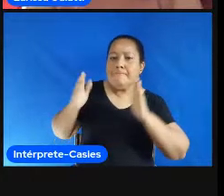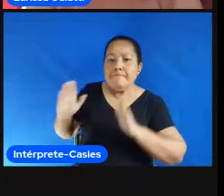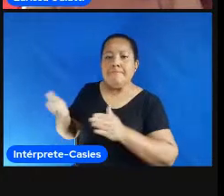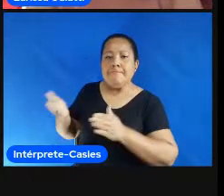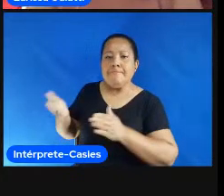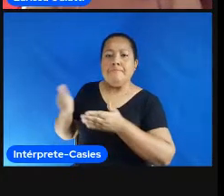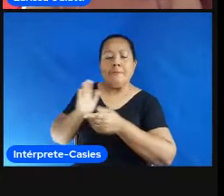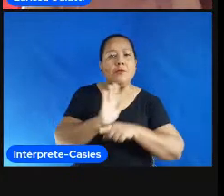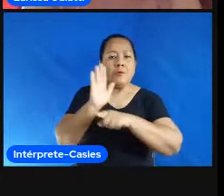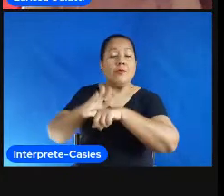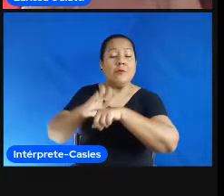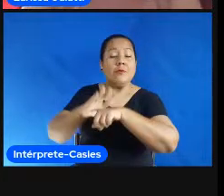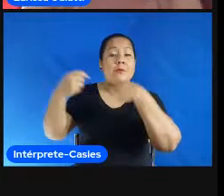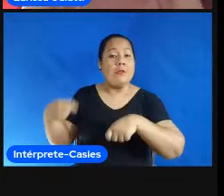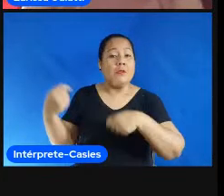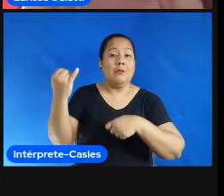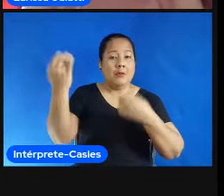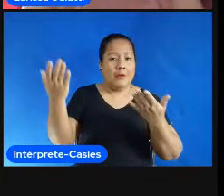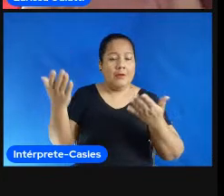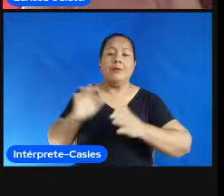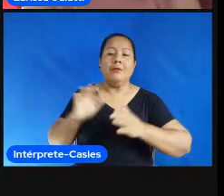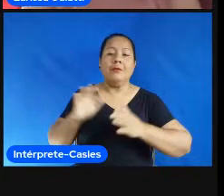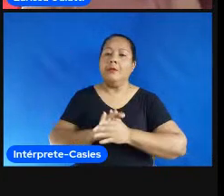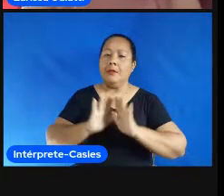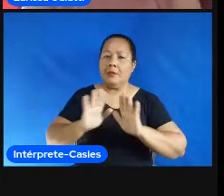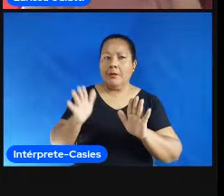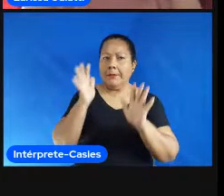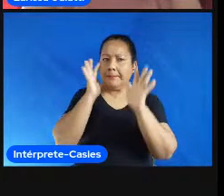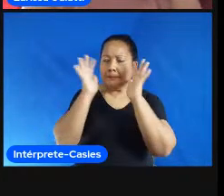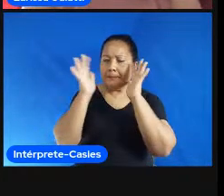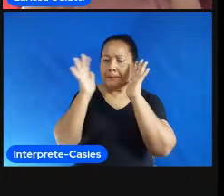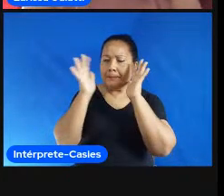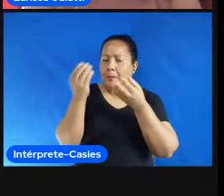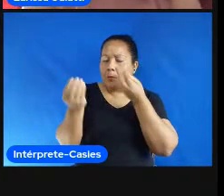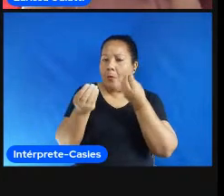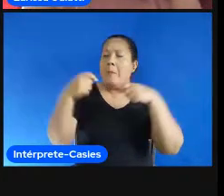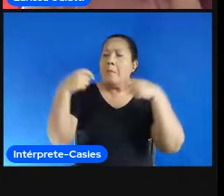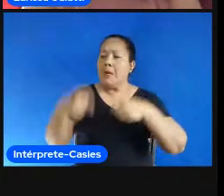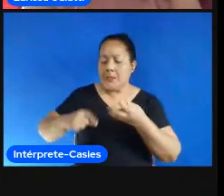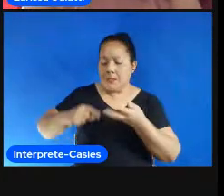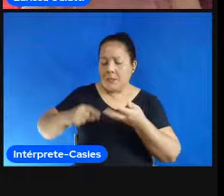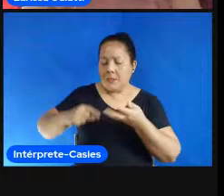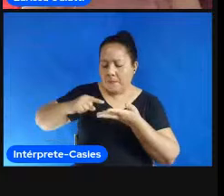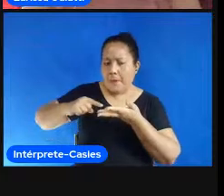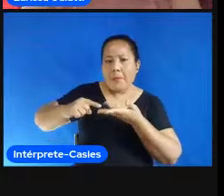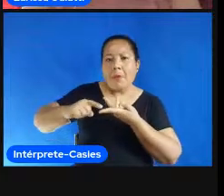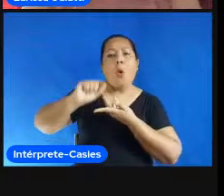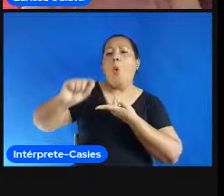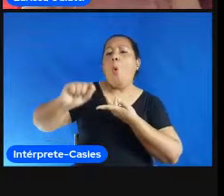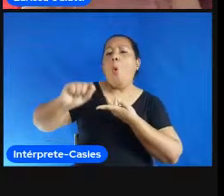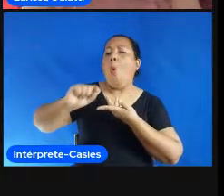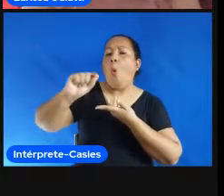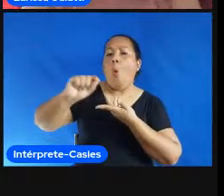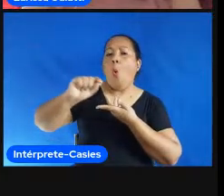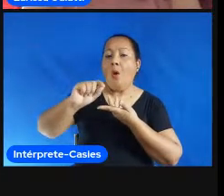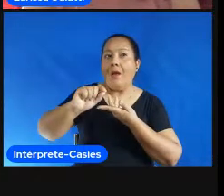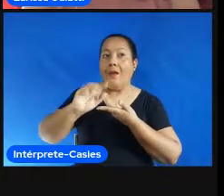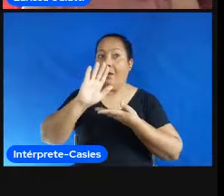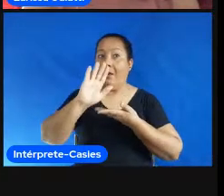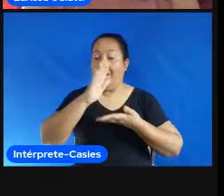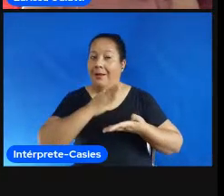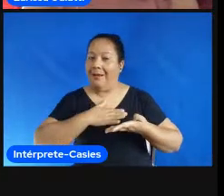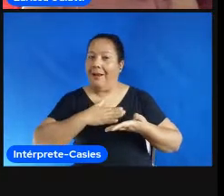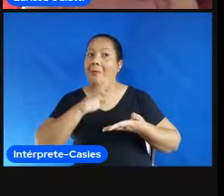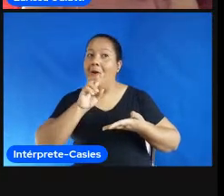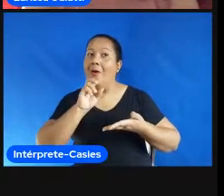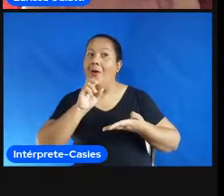e a gente foi tentar entender um pouco de quais são esses suportes necessários eu já estou terminando para o Judo não ficar nervoso né difícil mediar